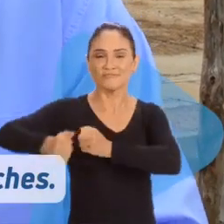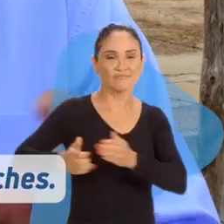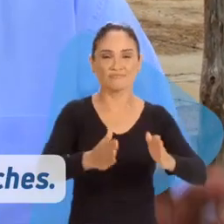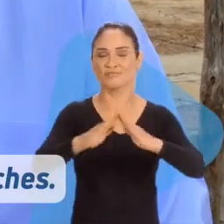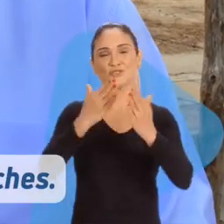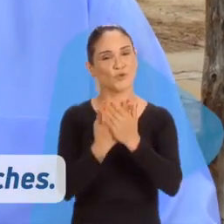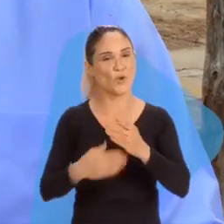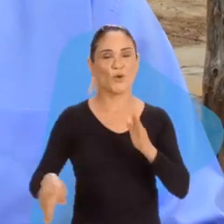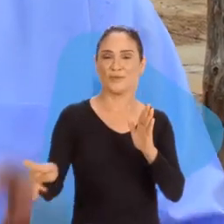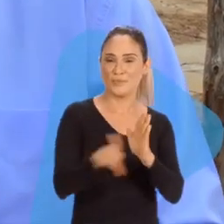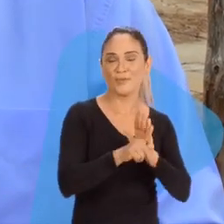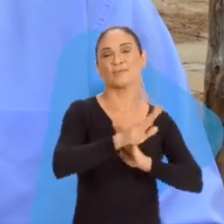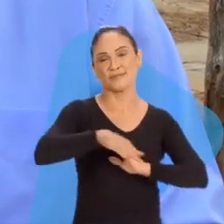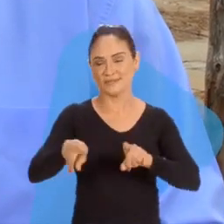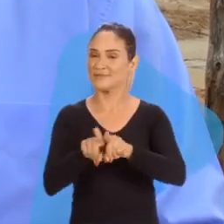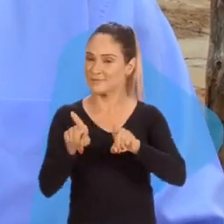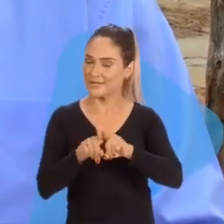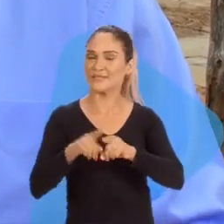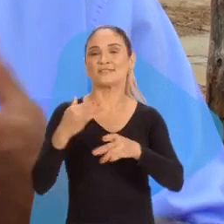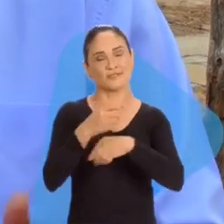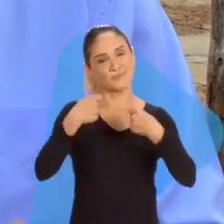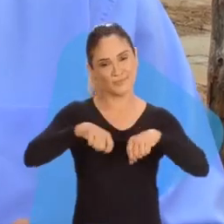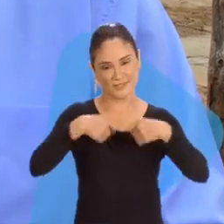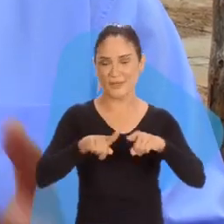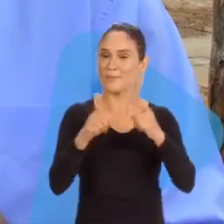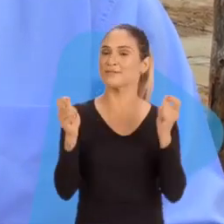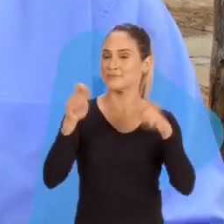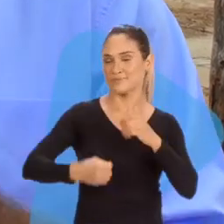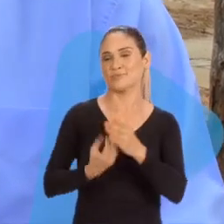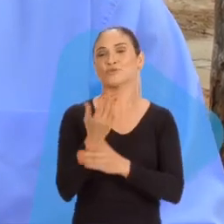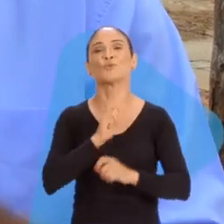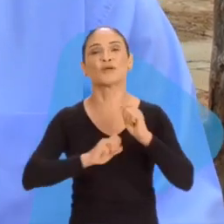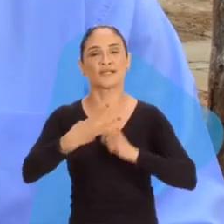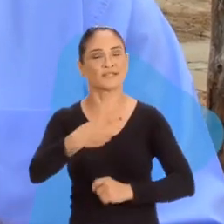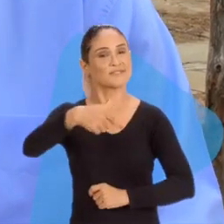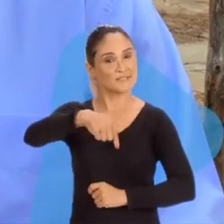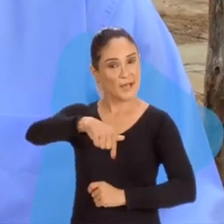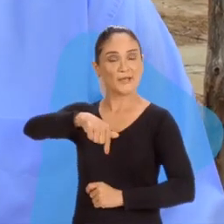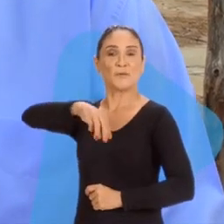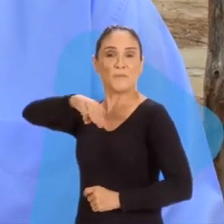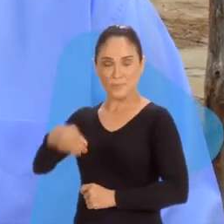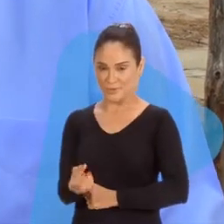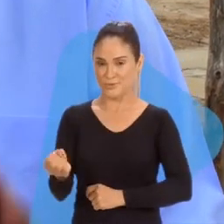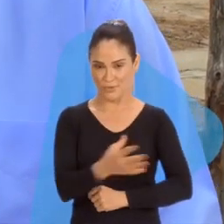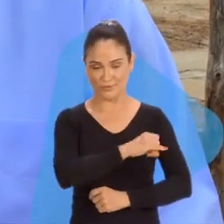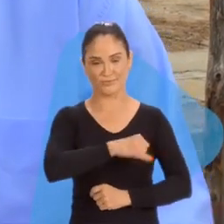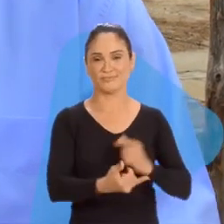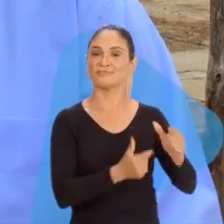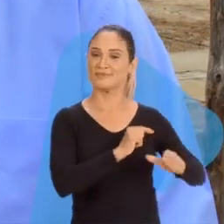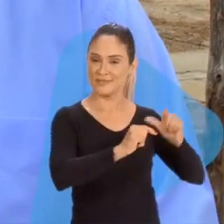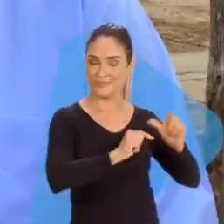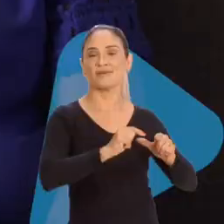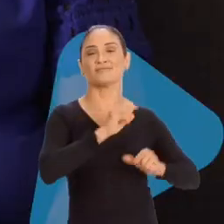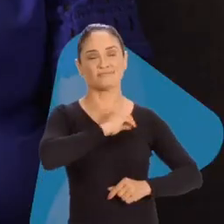de escolas, de creches. A cidade precisa. Mas esse também vai gerar 37 mil novas oportunidades de emprego